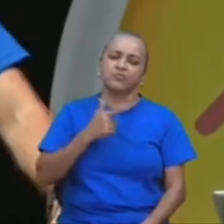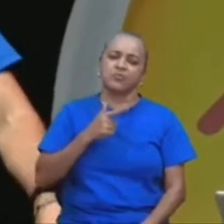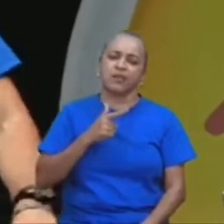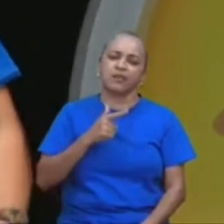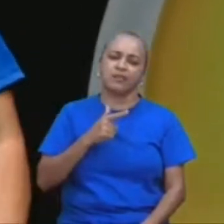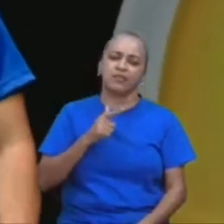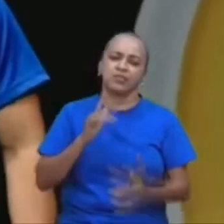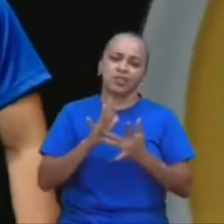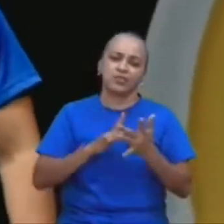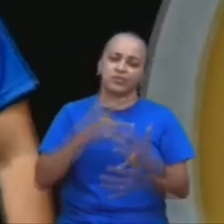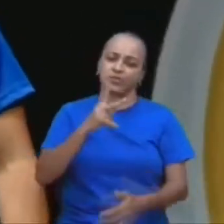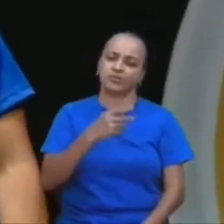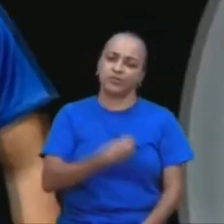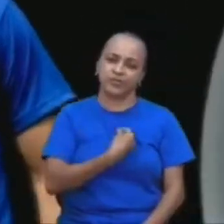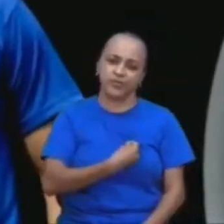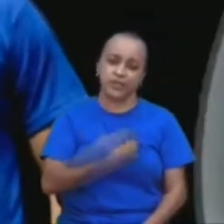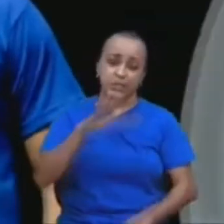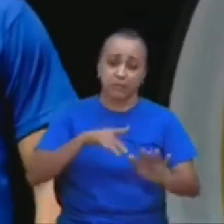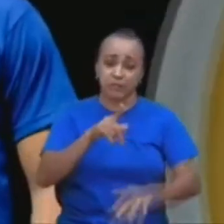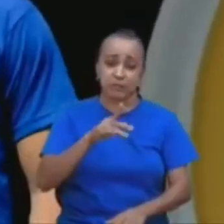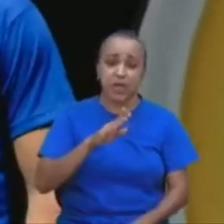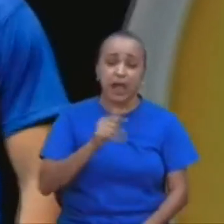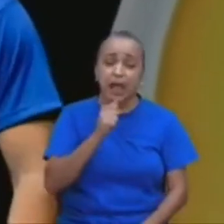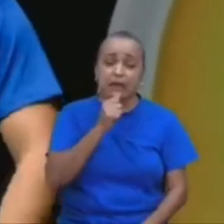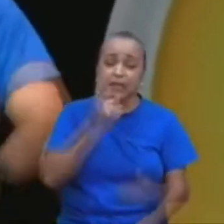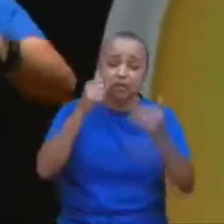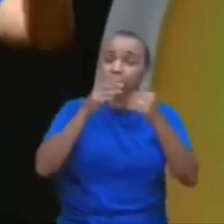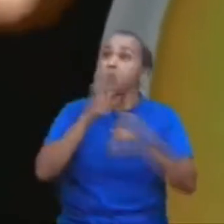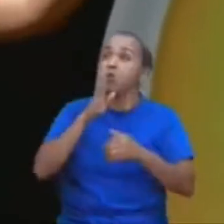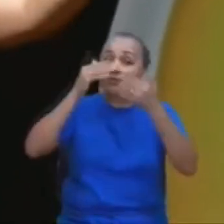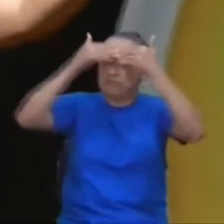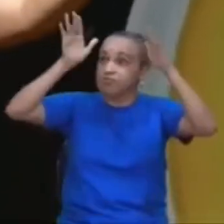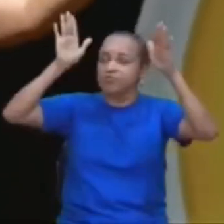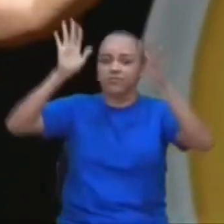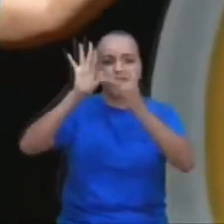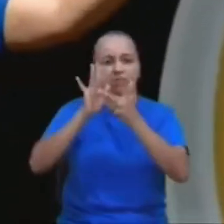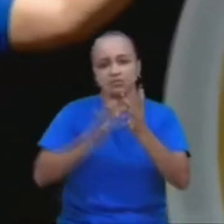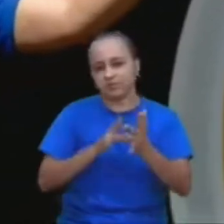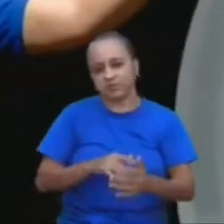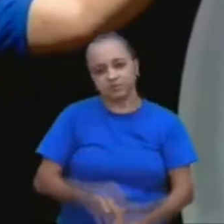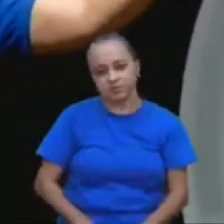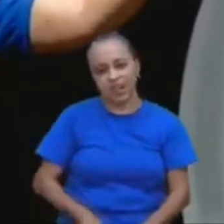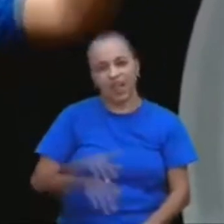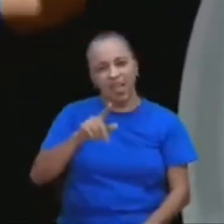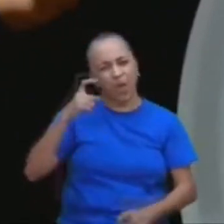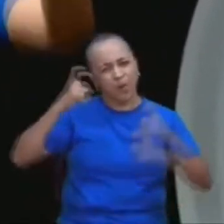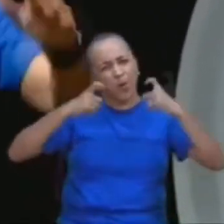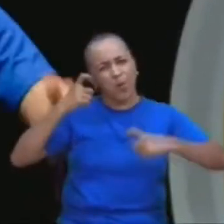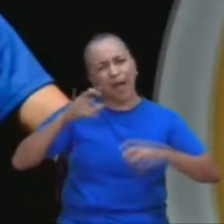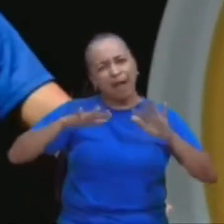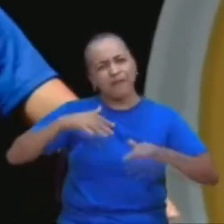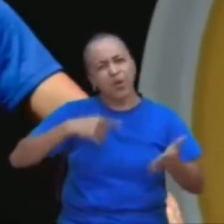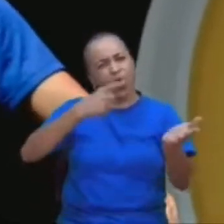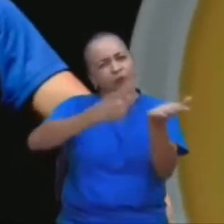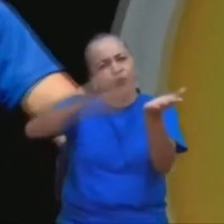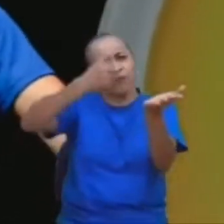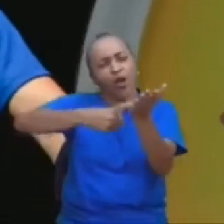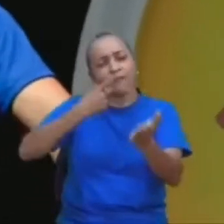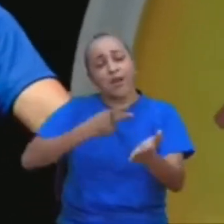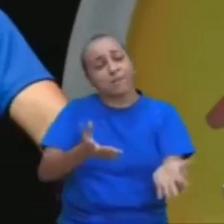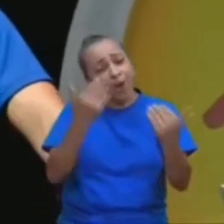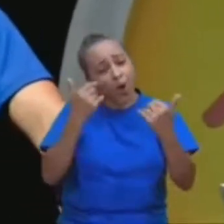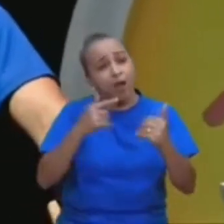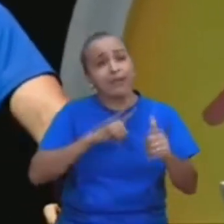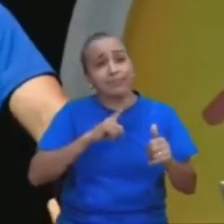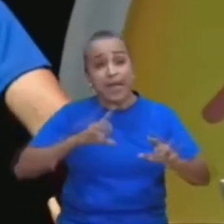eu tenho me preocupado, porque em algumas programações, a gente chama, diz, olha, traga seus amigos, vem alguns gatos pingados, eu